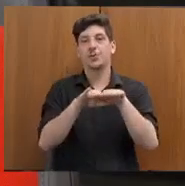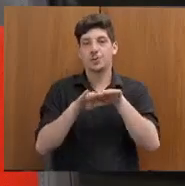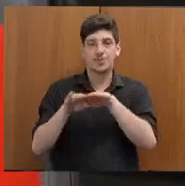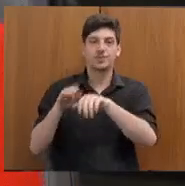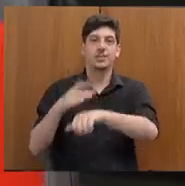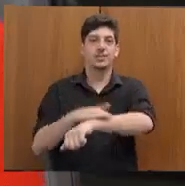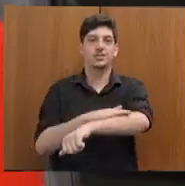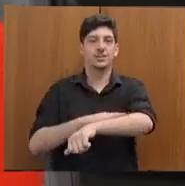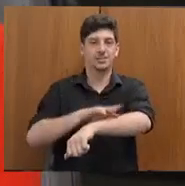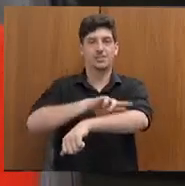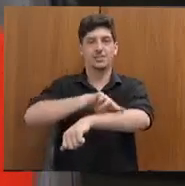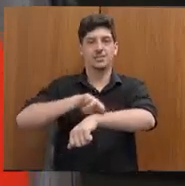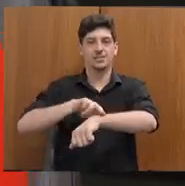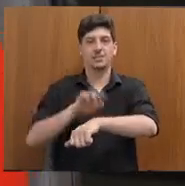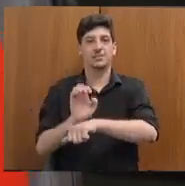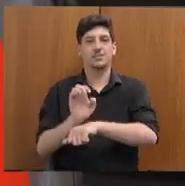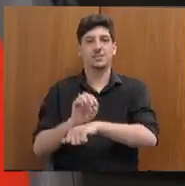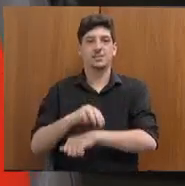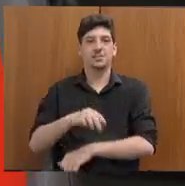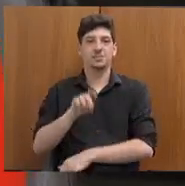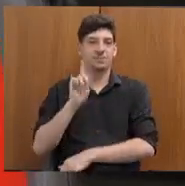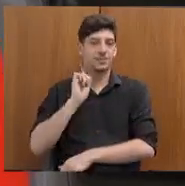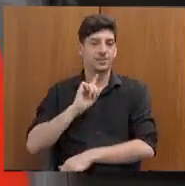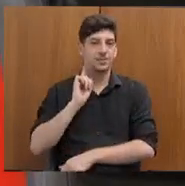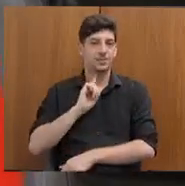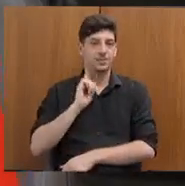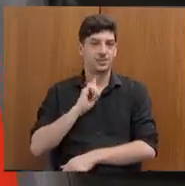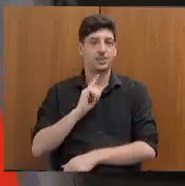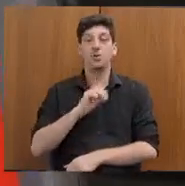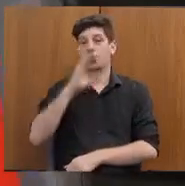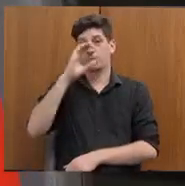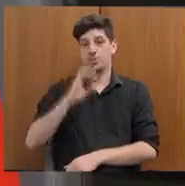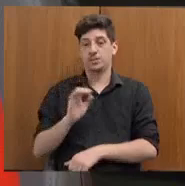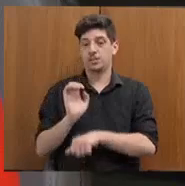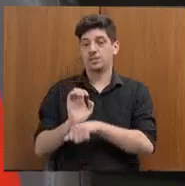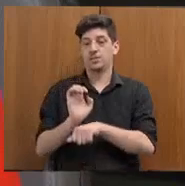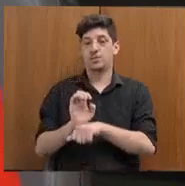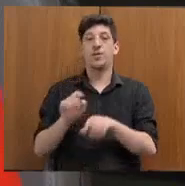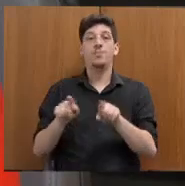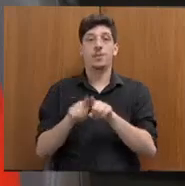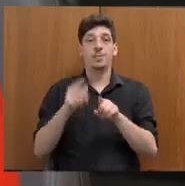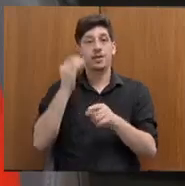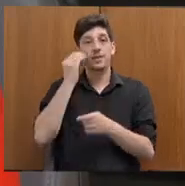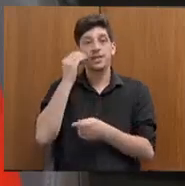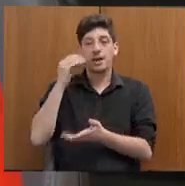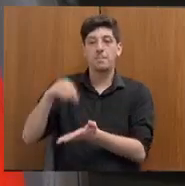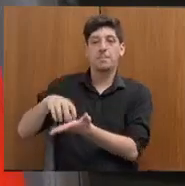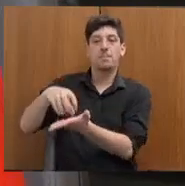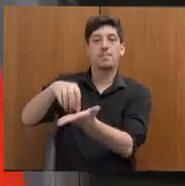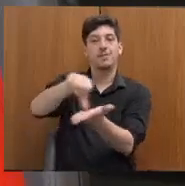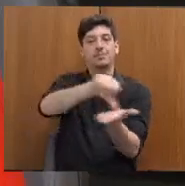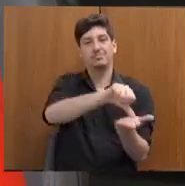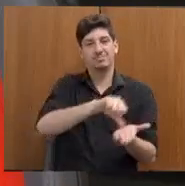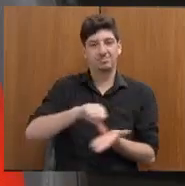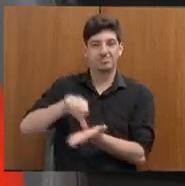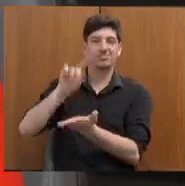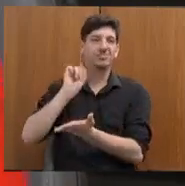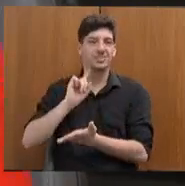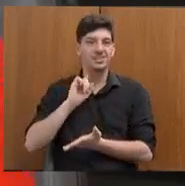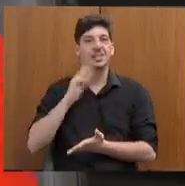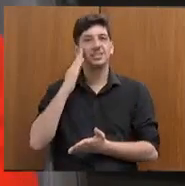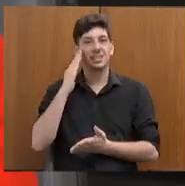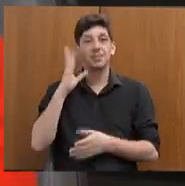no Estado de Minas Gerais, pensando não só no Conselho Estadual, mas fazer um processo descentralizado pelo Estado. Nós queremos discutir nas câmaras